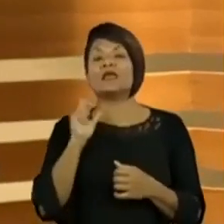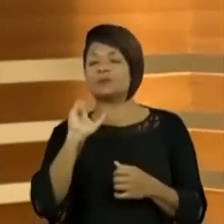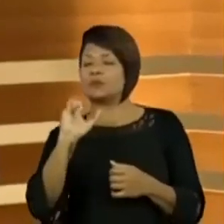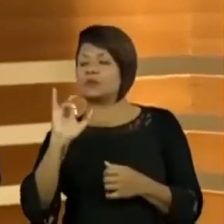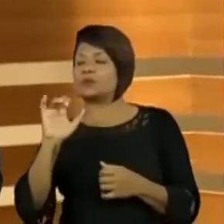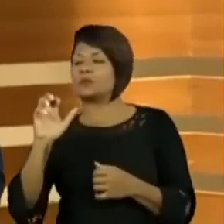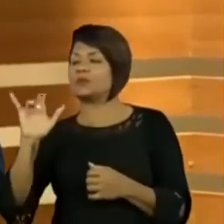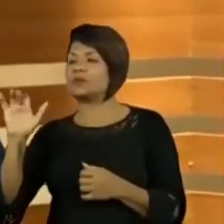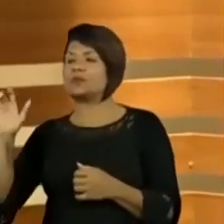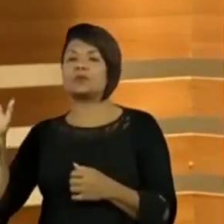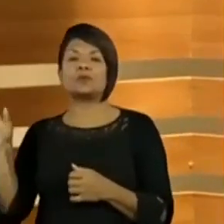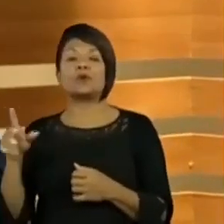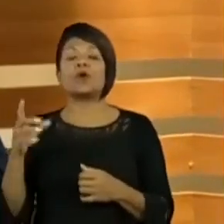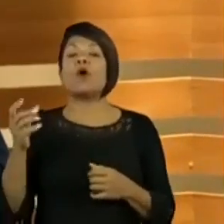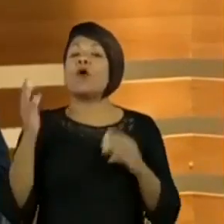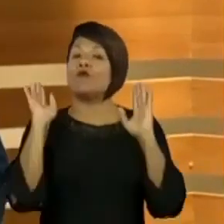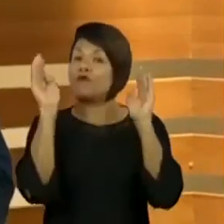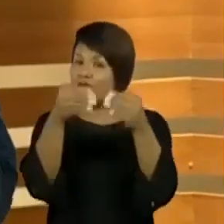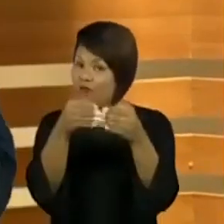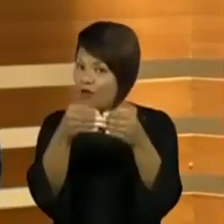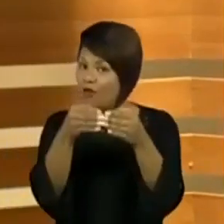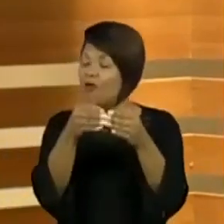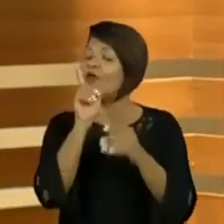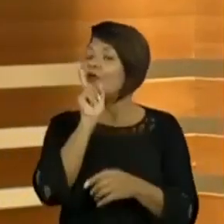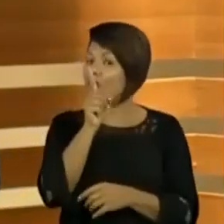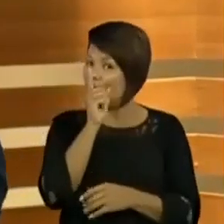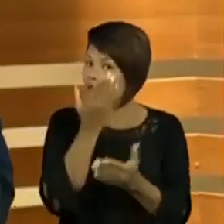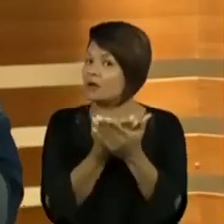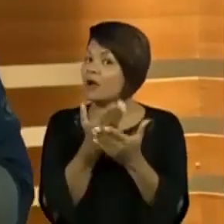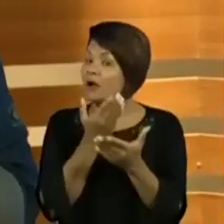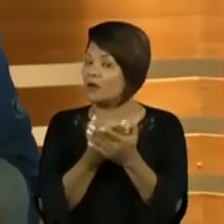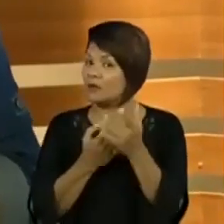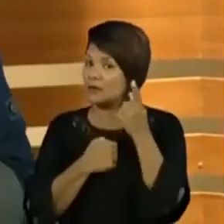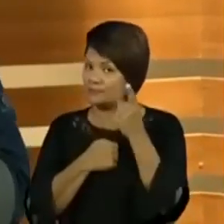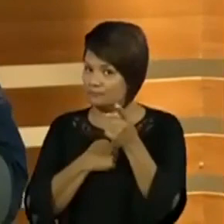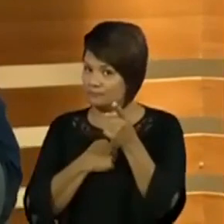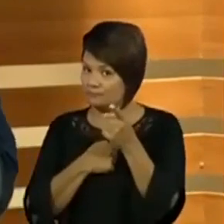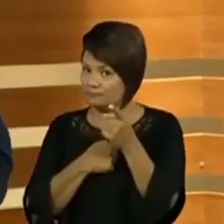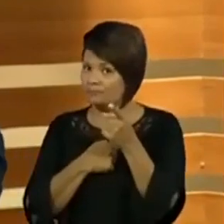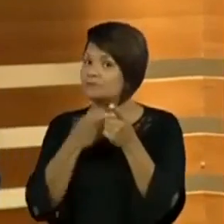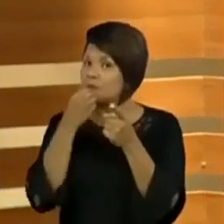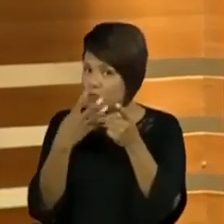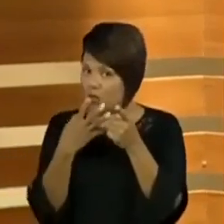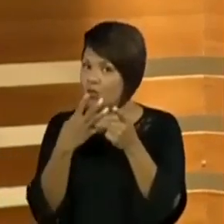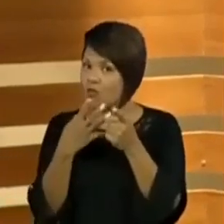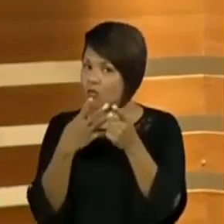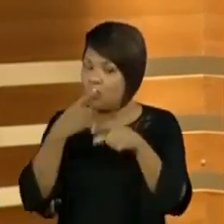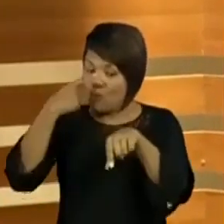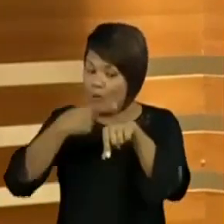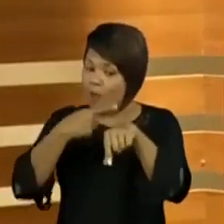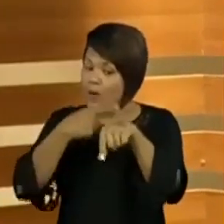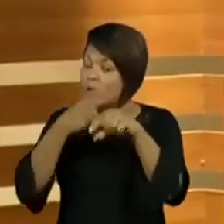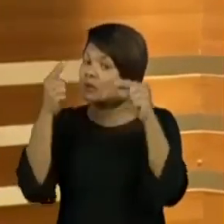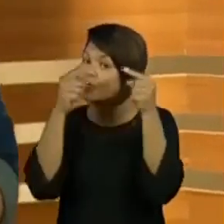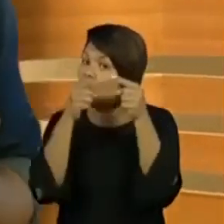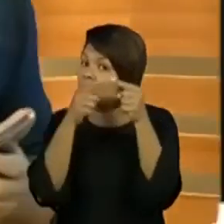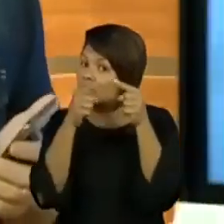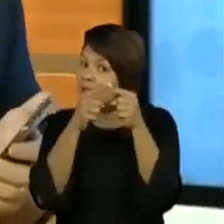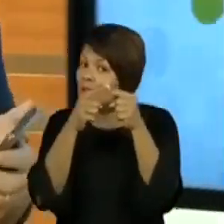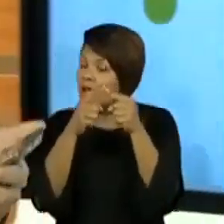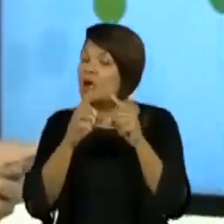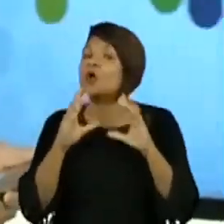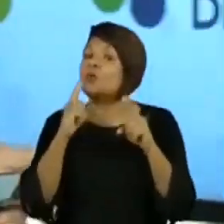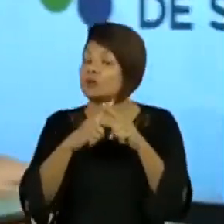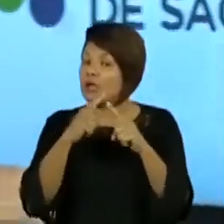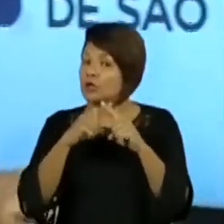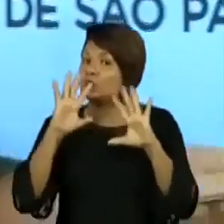Foco na aula. Beleza? Eu acho que tudo funciona certo no momento correto. Lembra que tudo que vocês coloquem